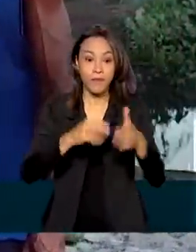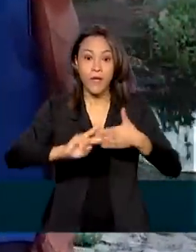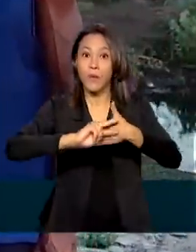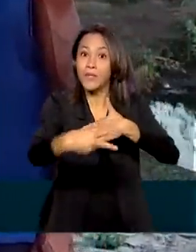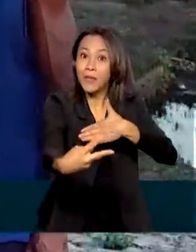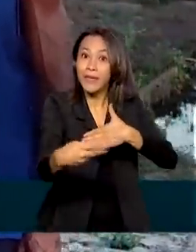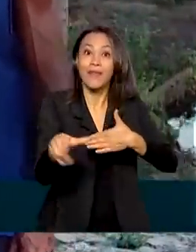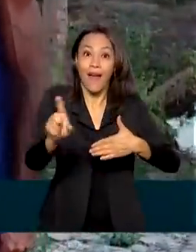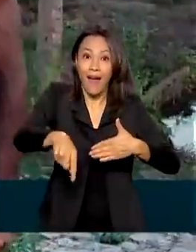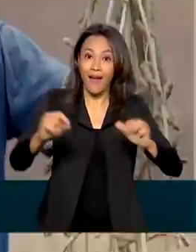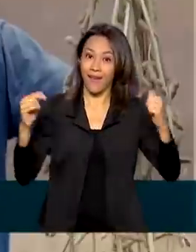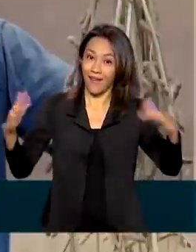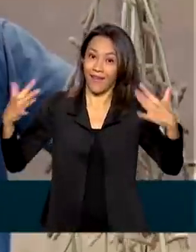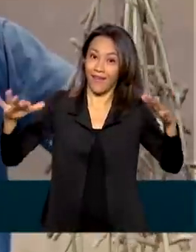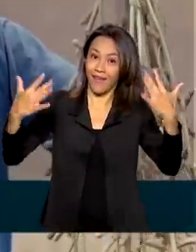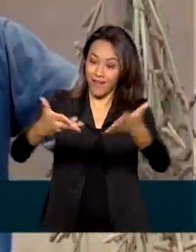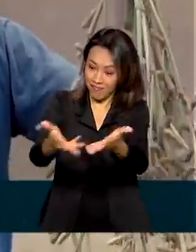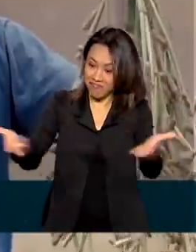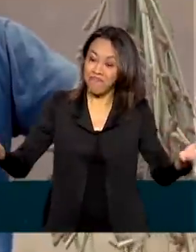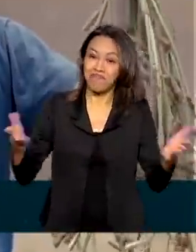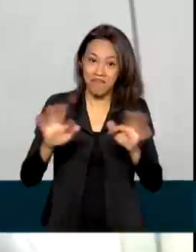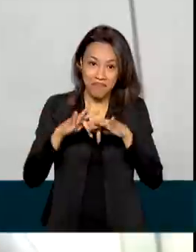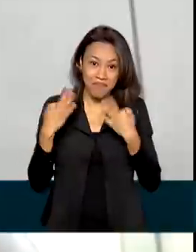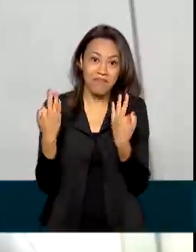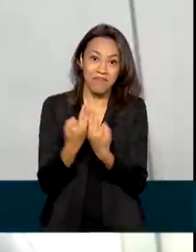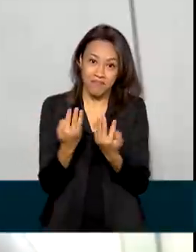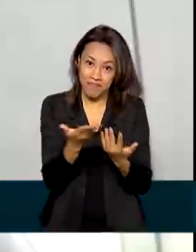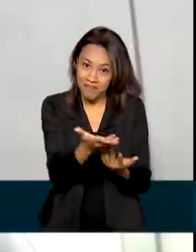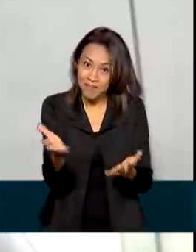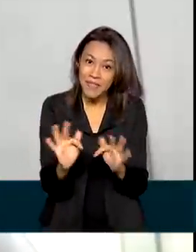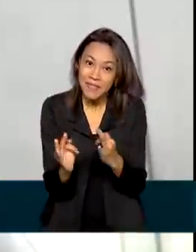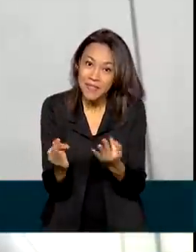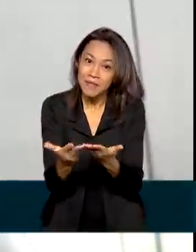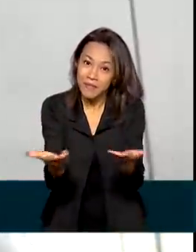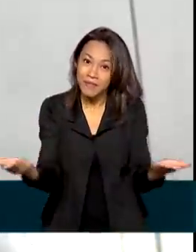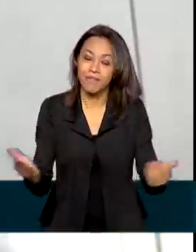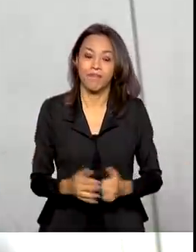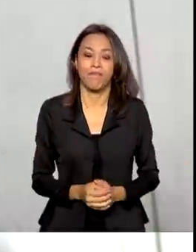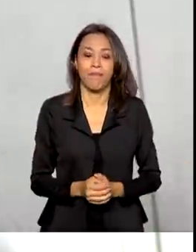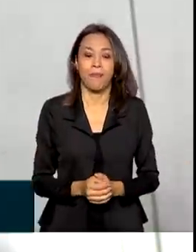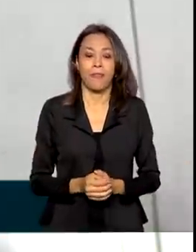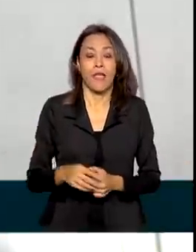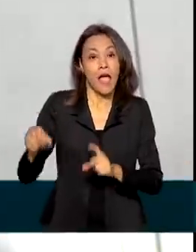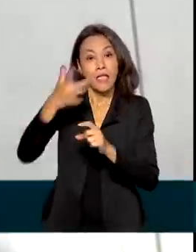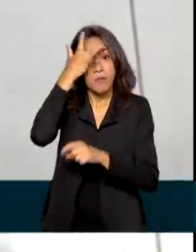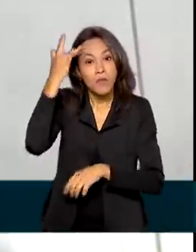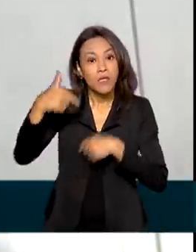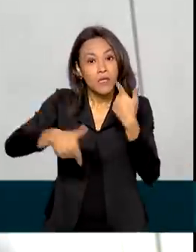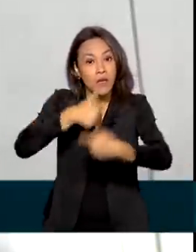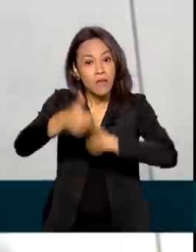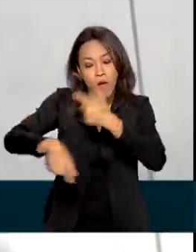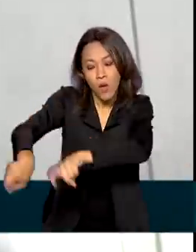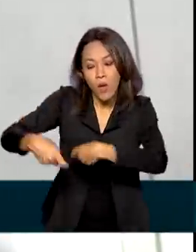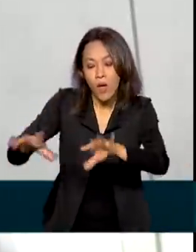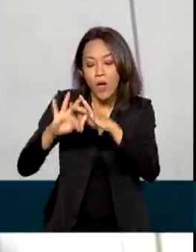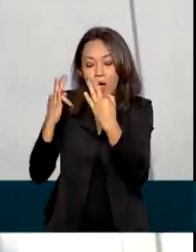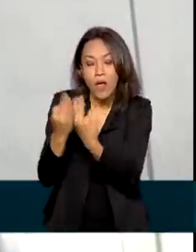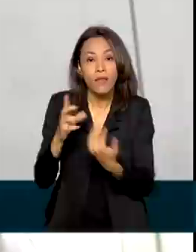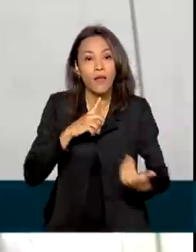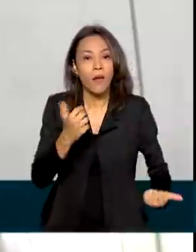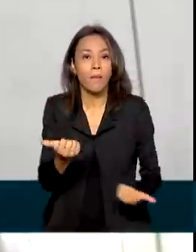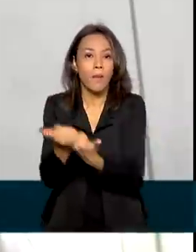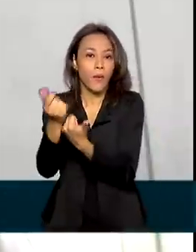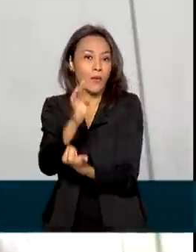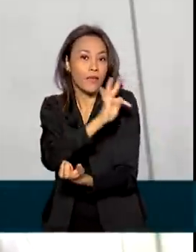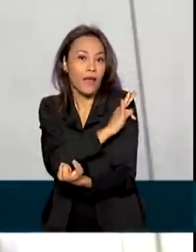comemorado pelos agricultores familiares. O agricultor familiar, com isso, tem assistência técnica, está inserido no